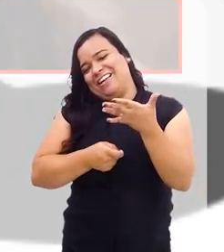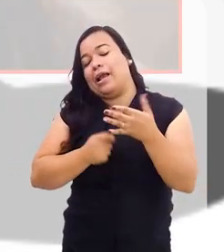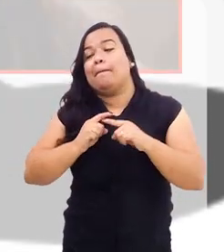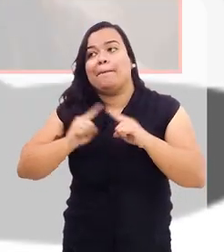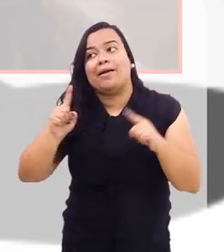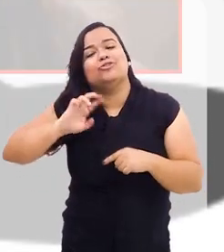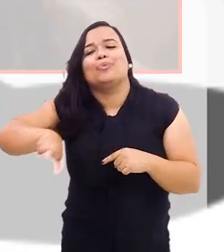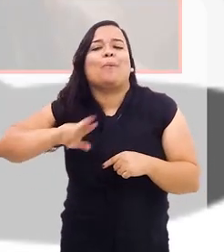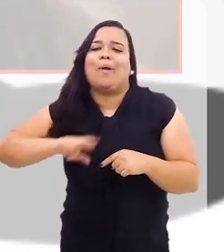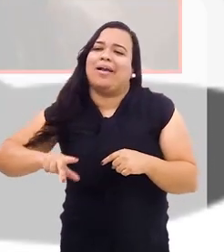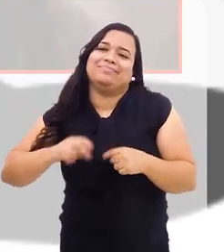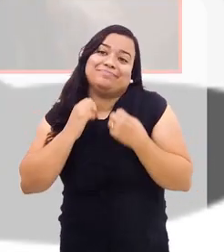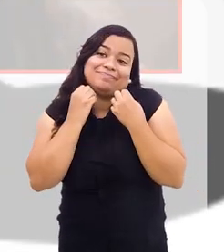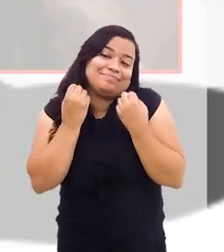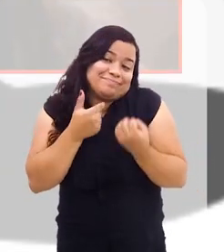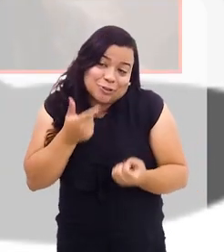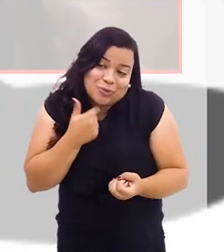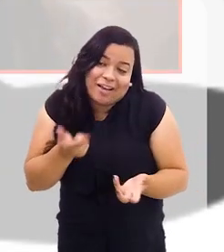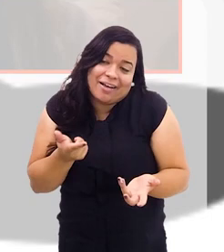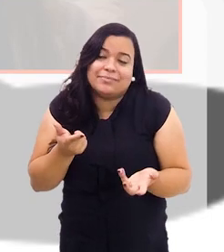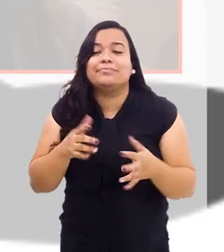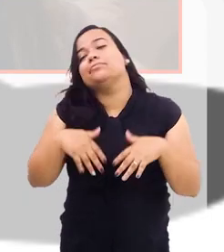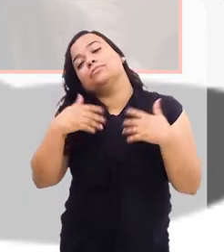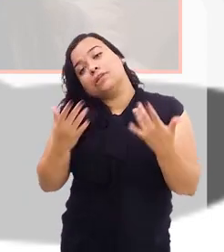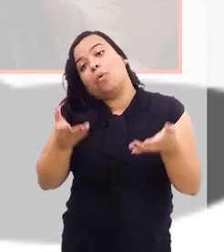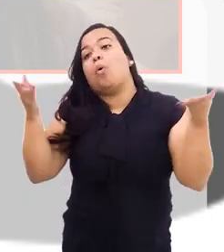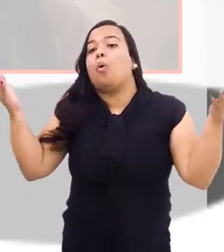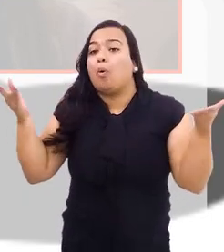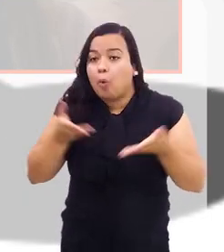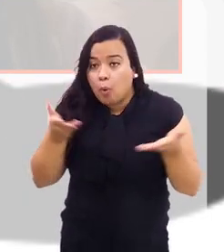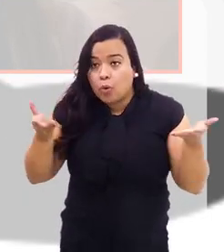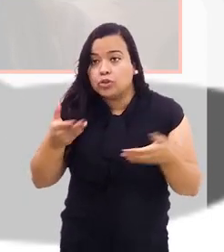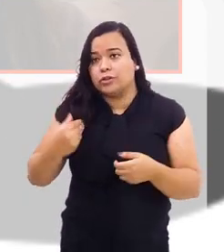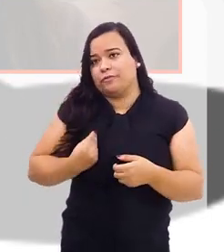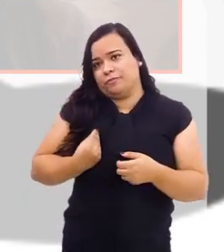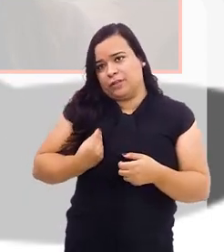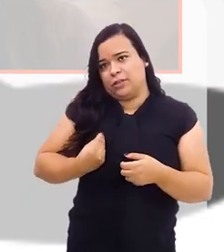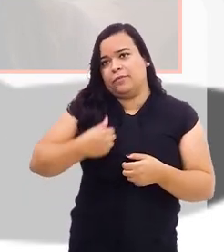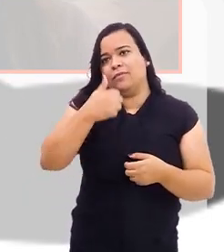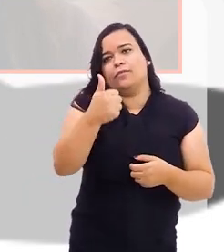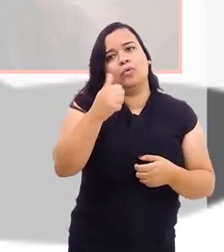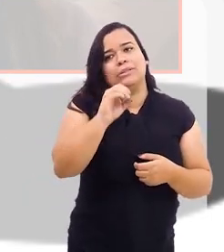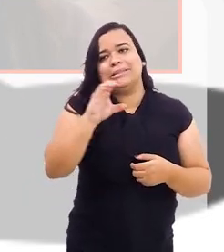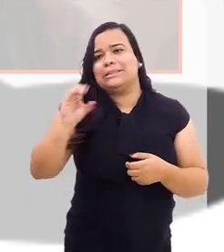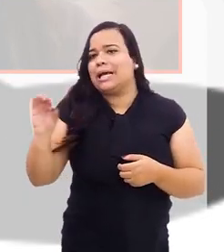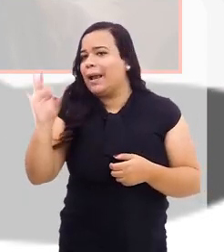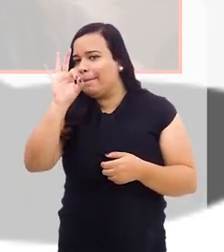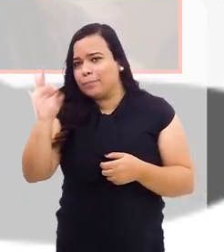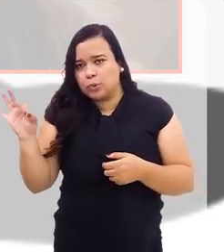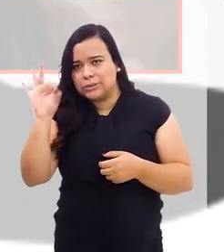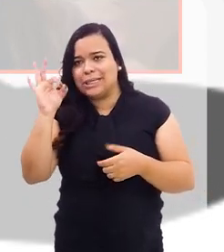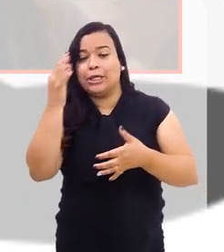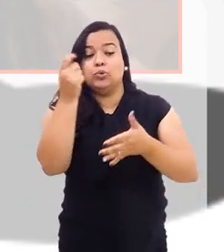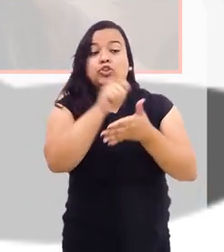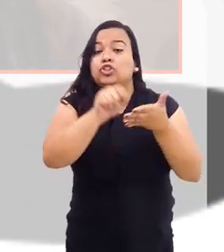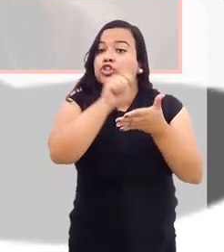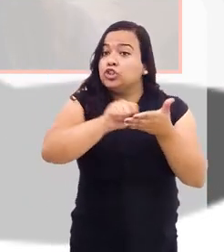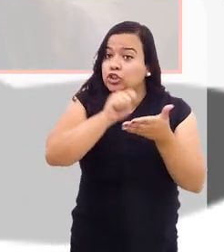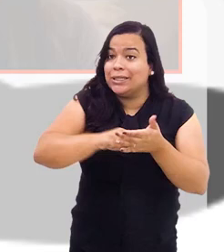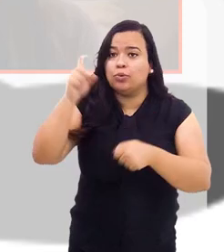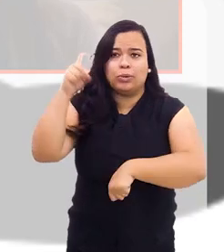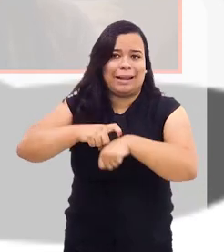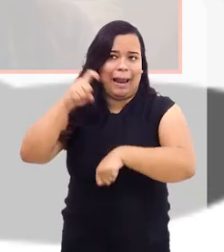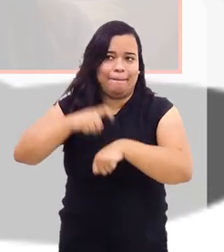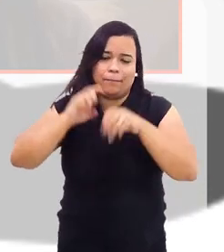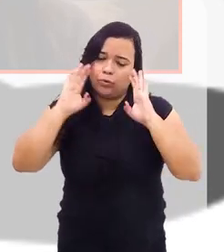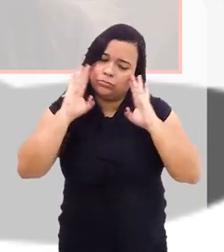Mas não é bem assim. Então, hoje em dia, vivo 100% da minha escrita, assim, não financeiramente, mas